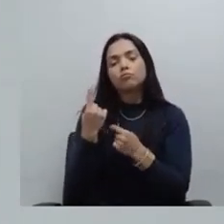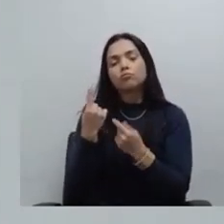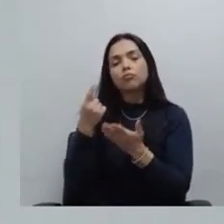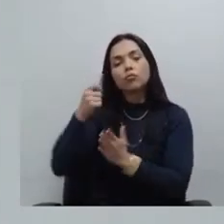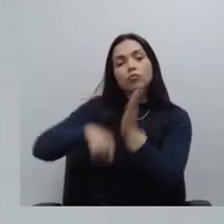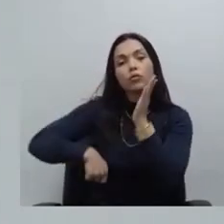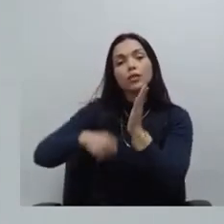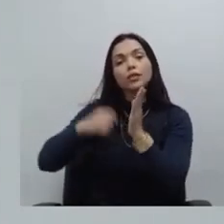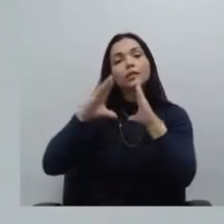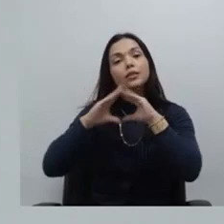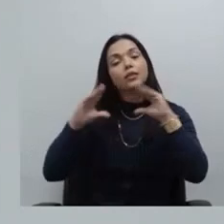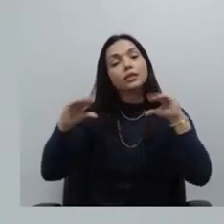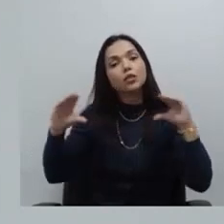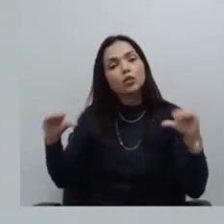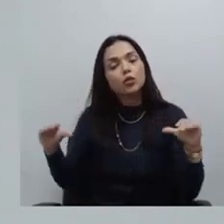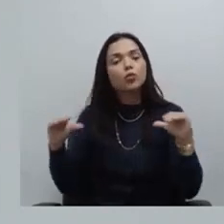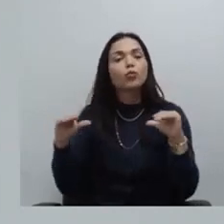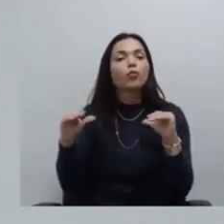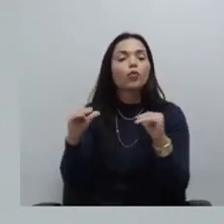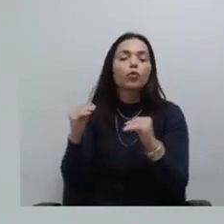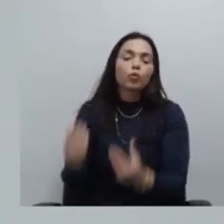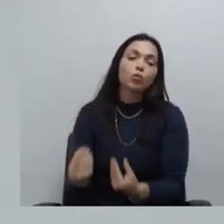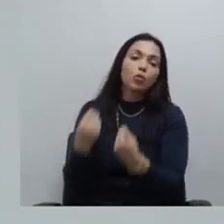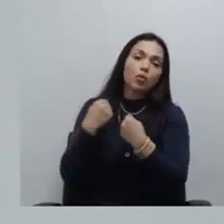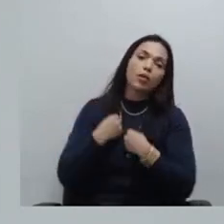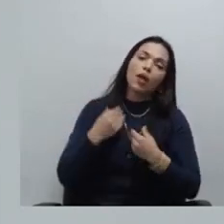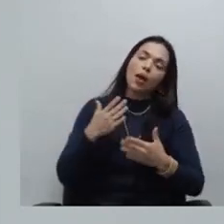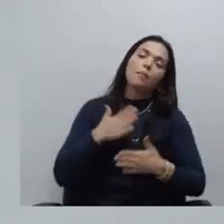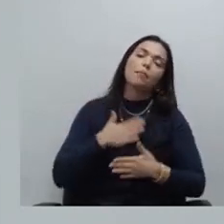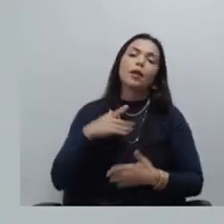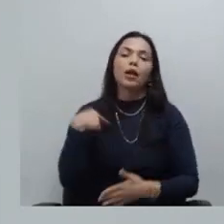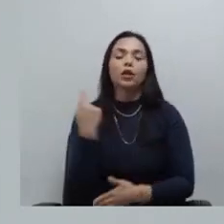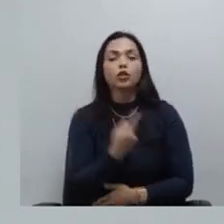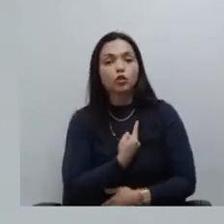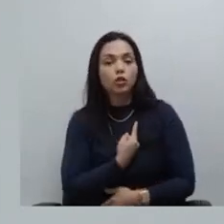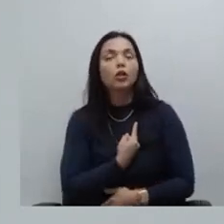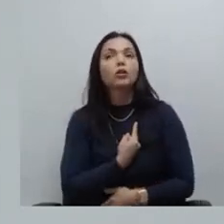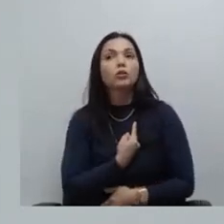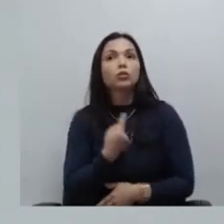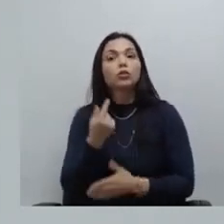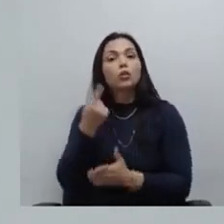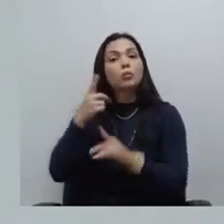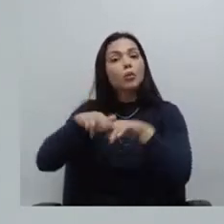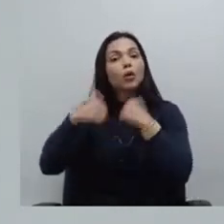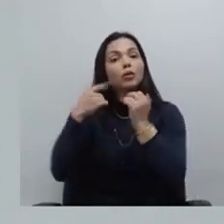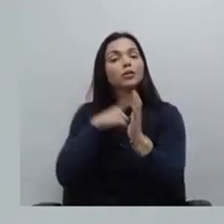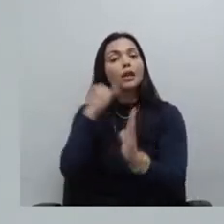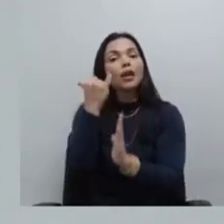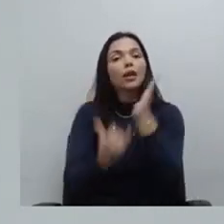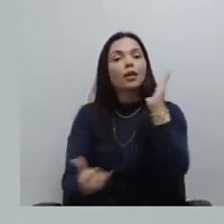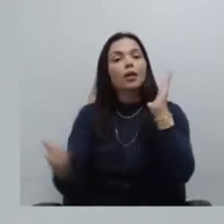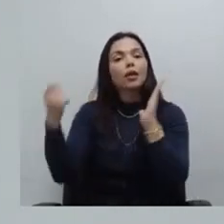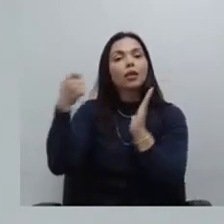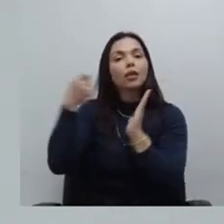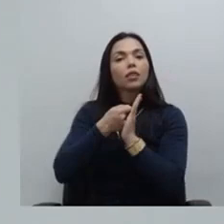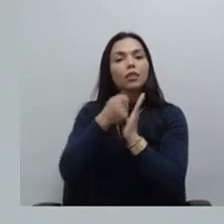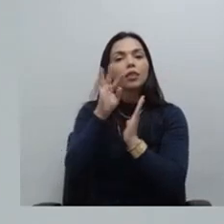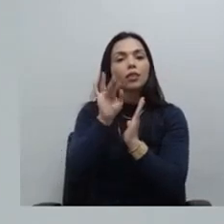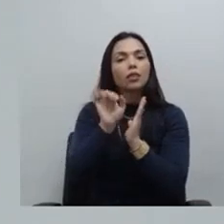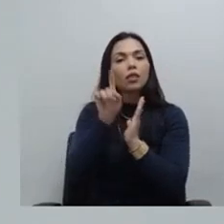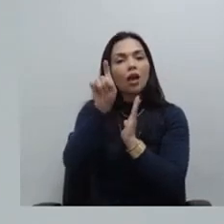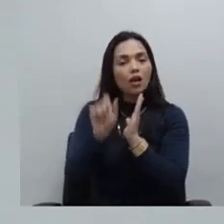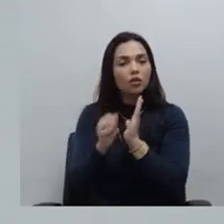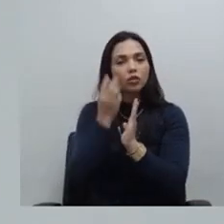cercado por esse colchão a ser formado por essa taxa de 3% sobre as